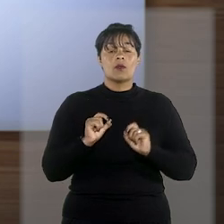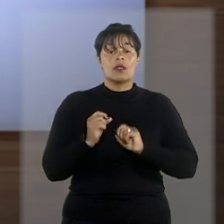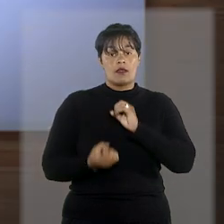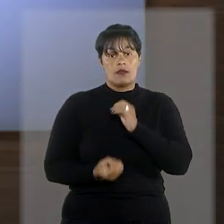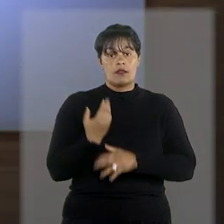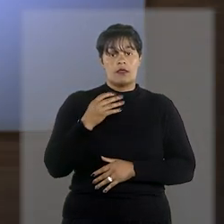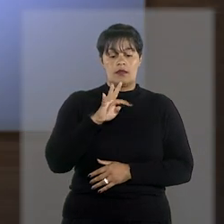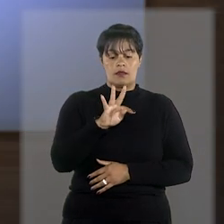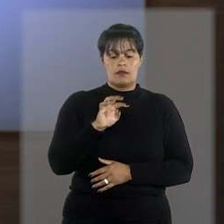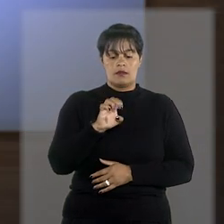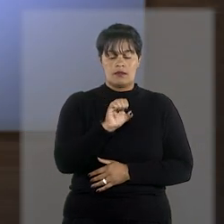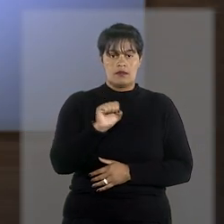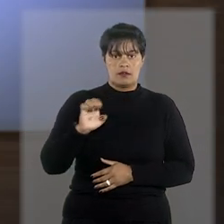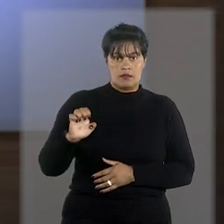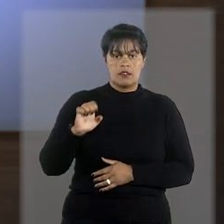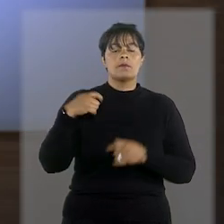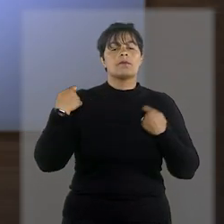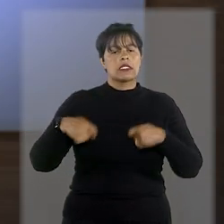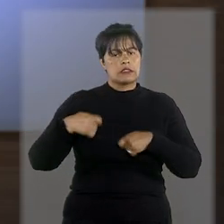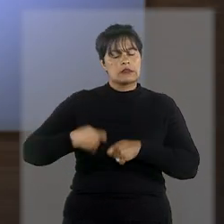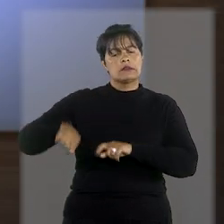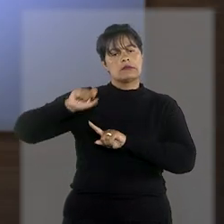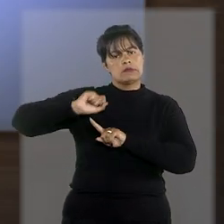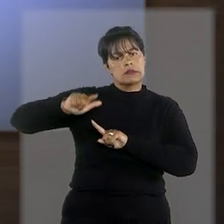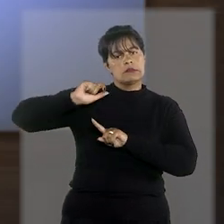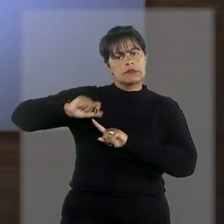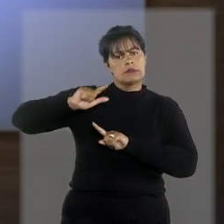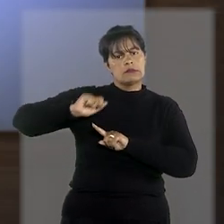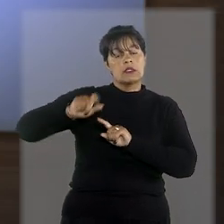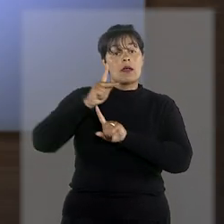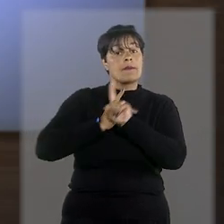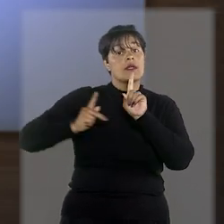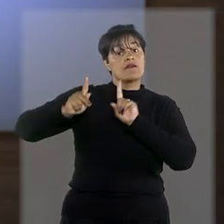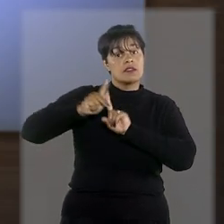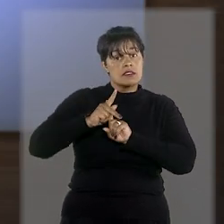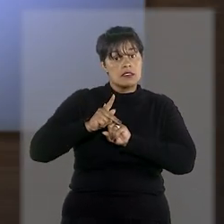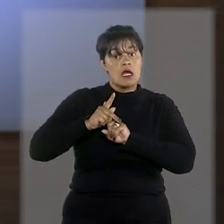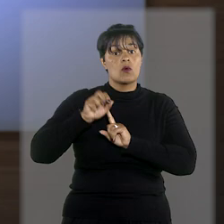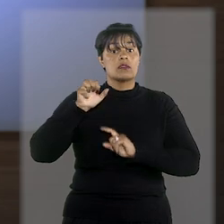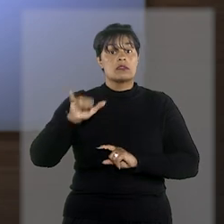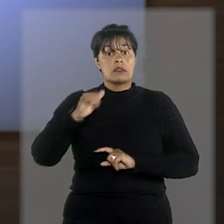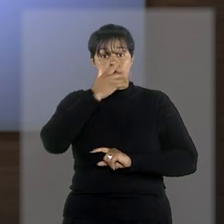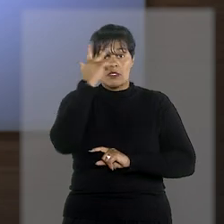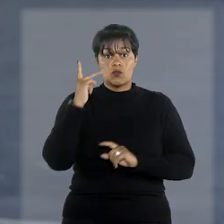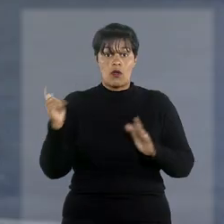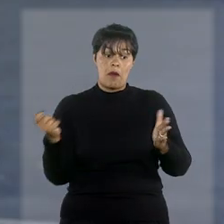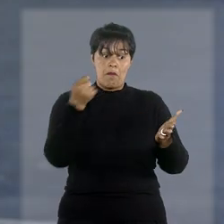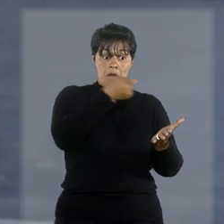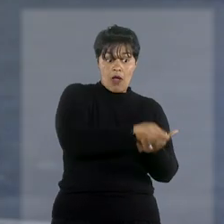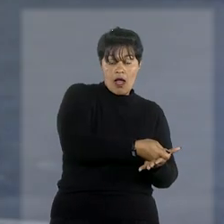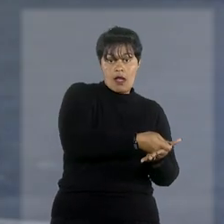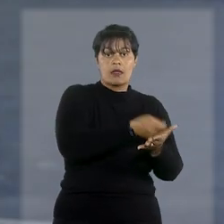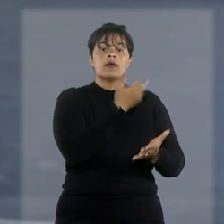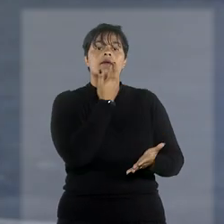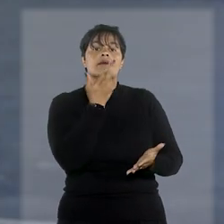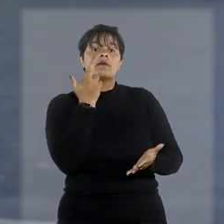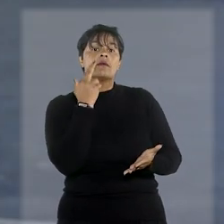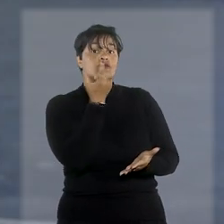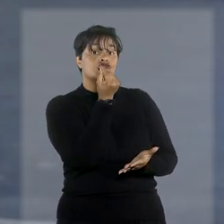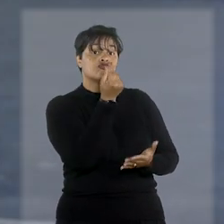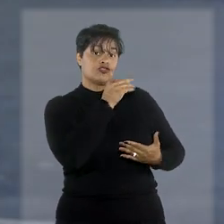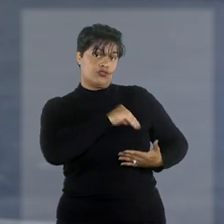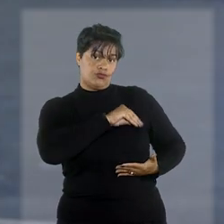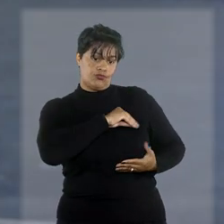que incide a contribuição previdenciária a cargo do empregador sobre o auxílio alimentação pago em pecúnia. O relator, ministro